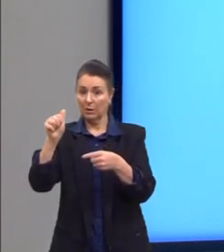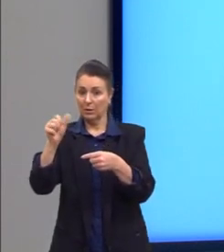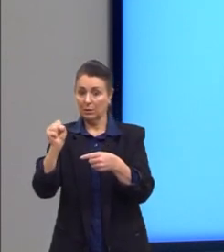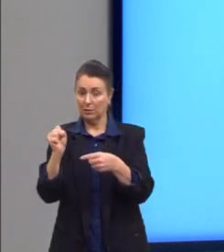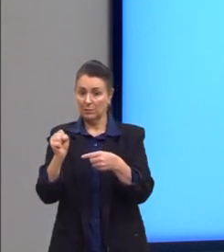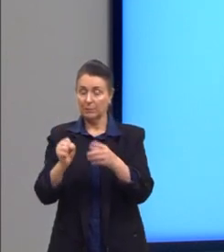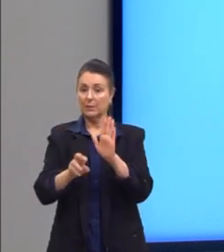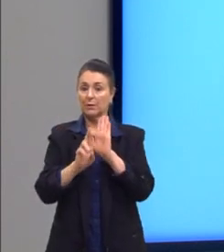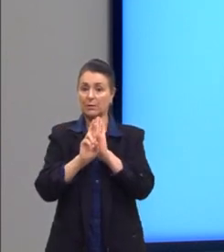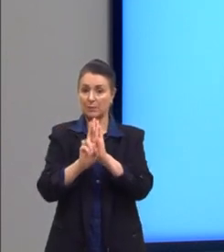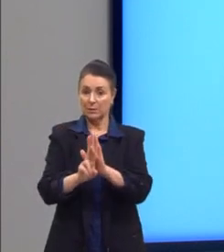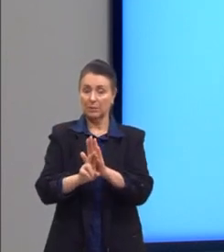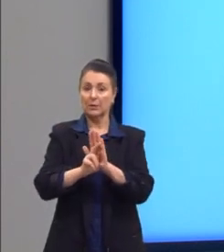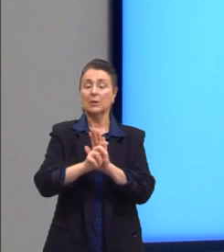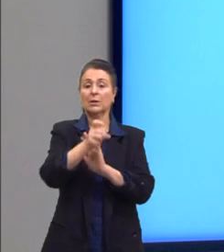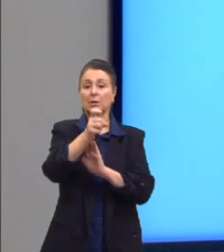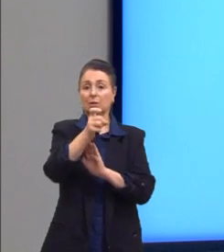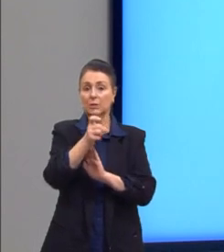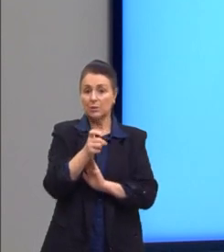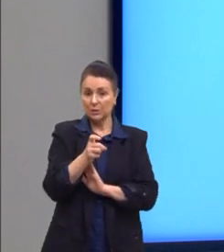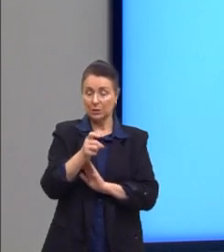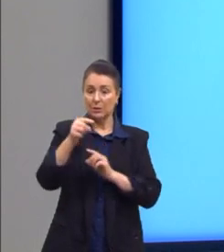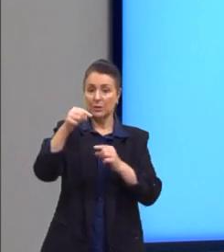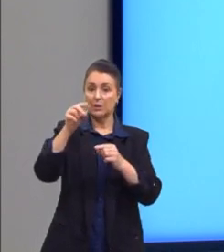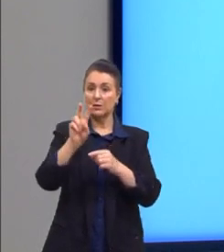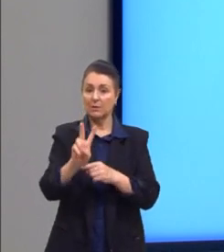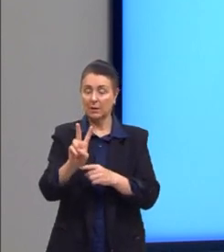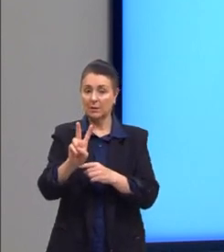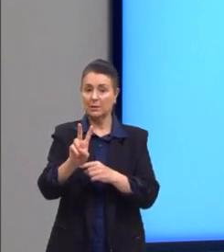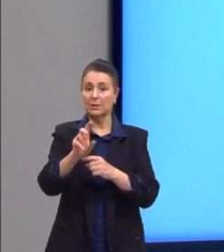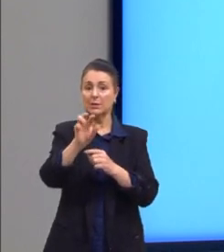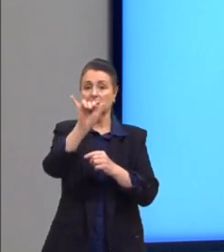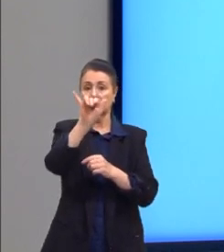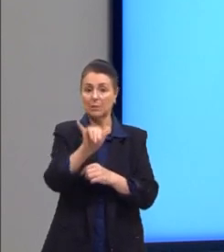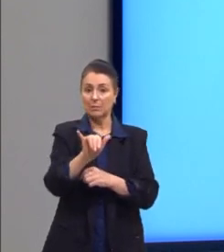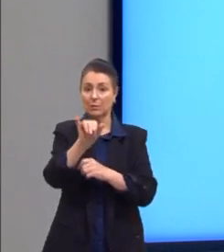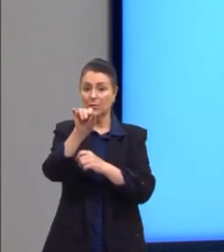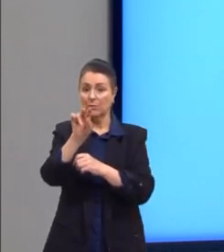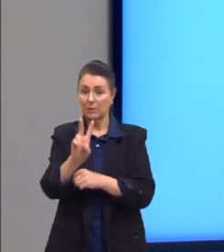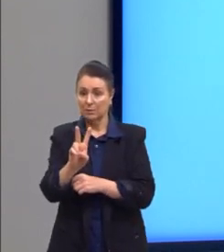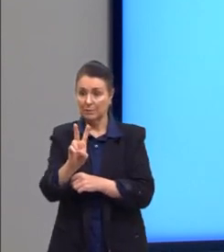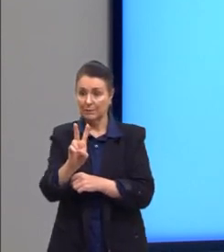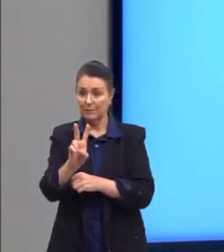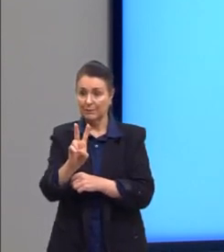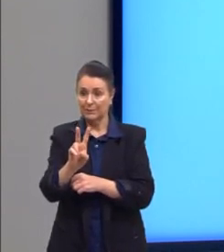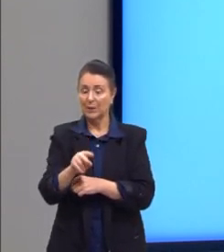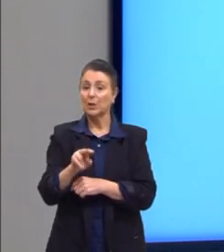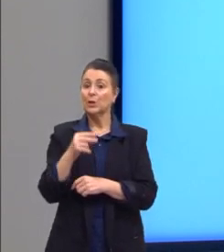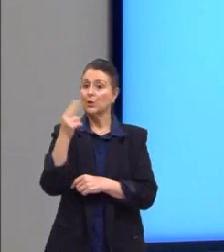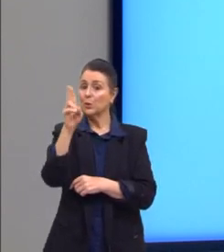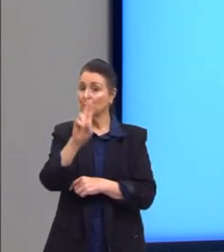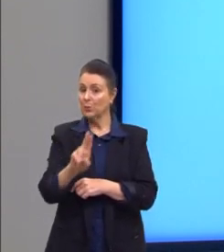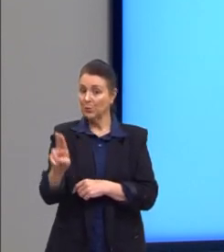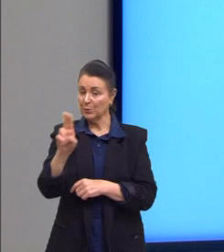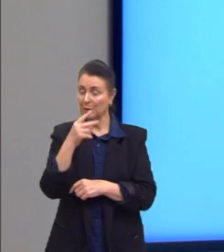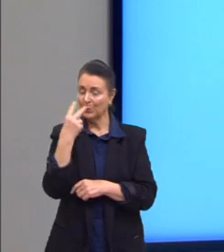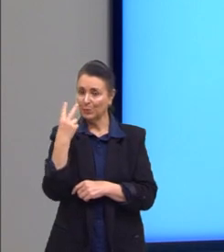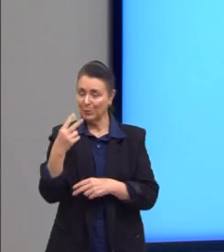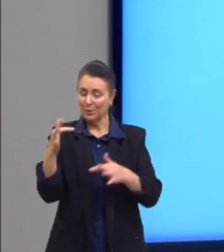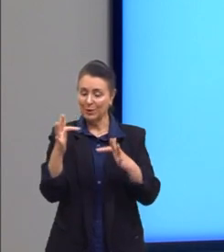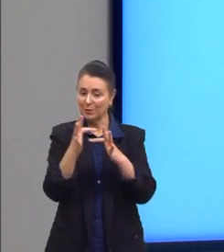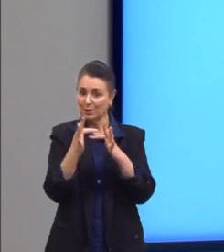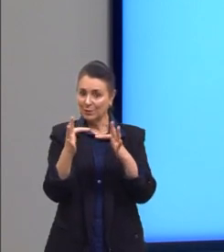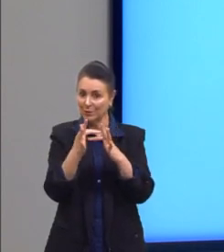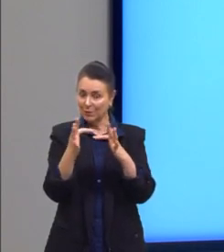X vértice e Y vértice. E aí nós usamos, então, duas fórmulasinhas, né? Que